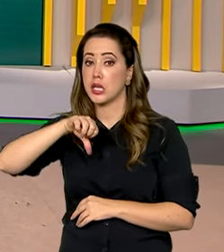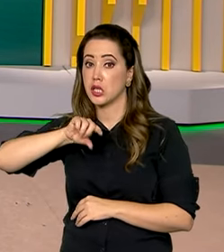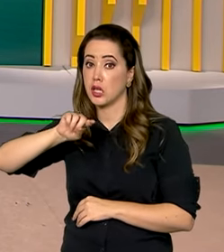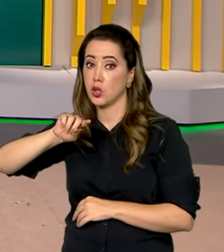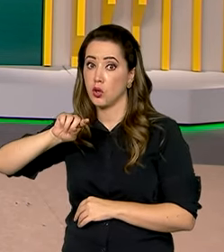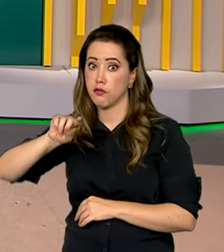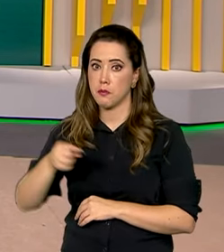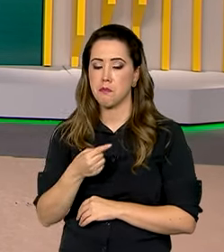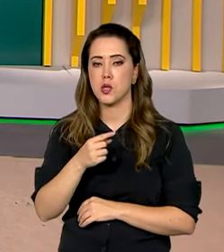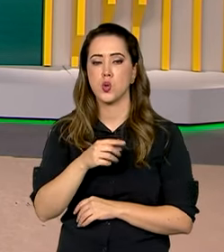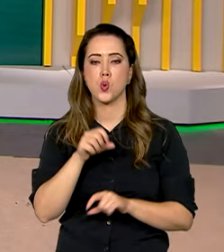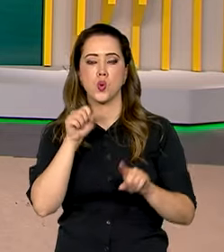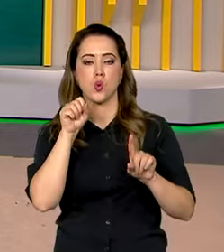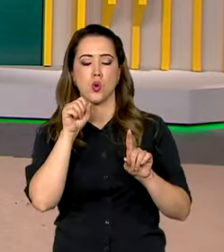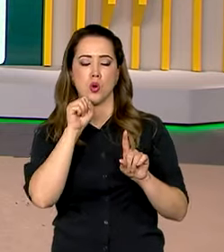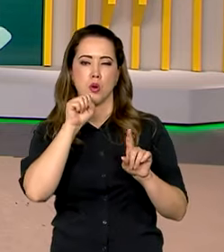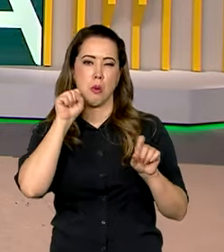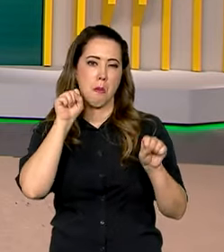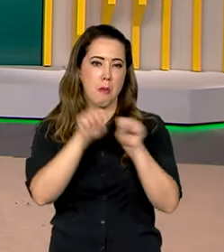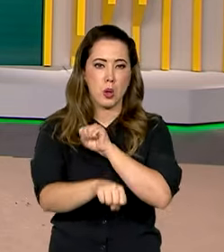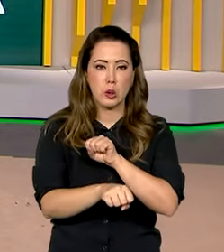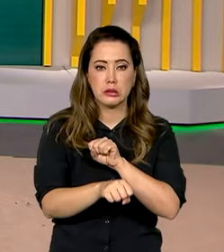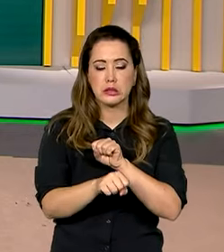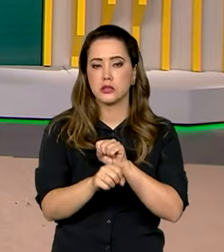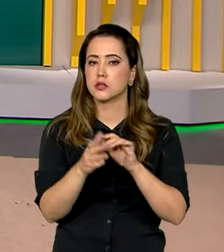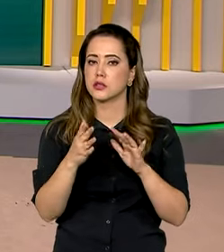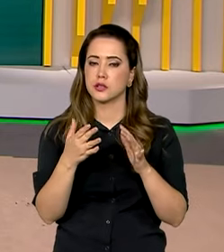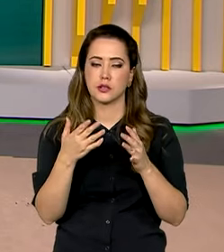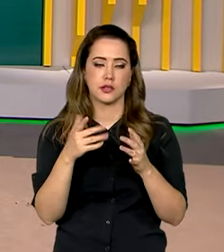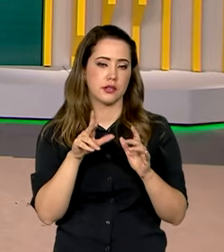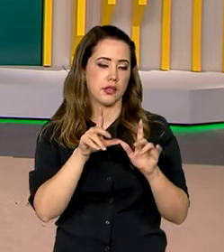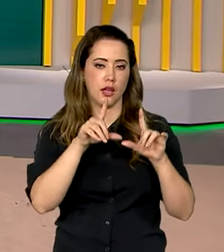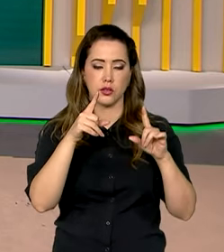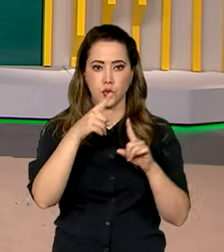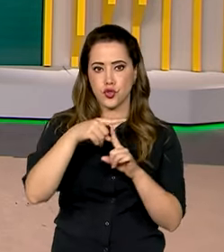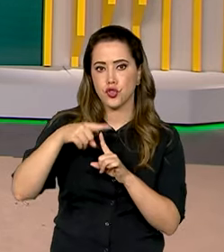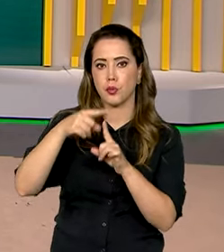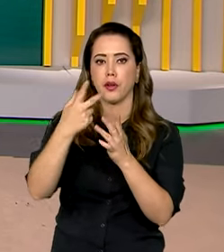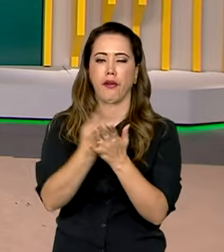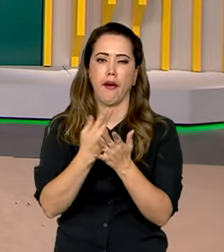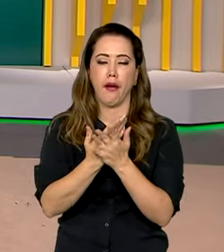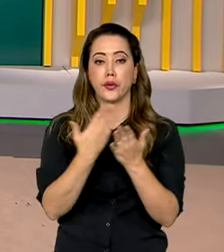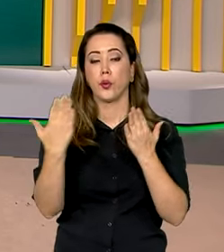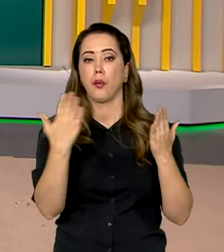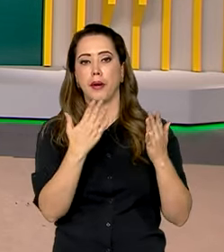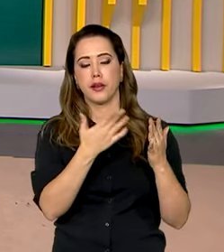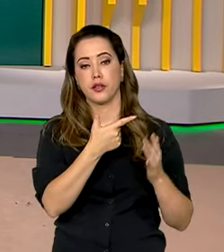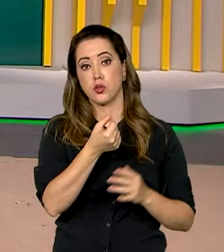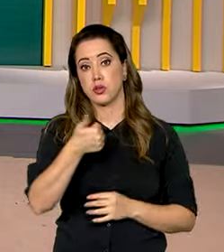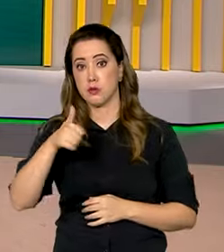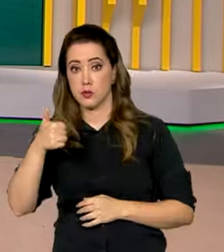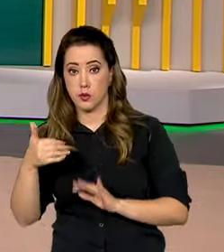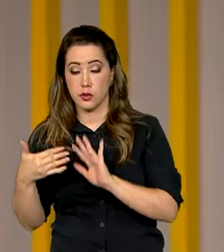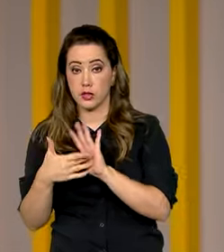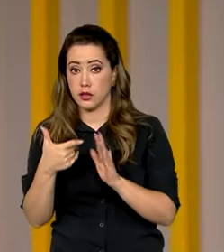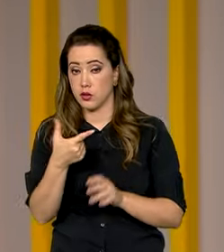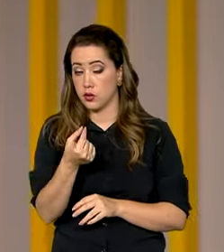homicídios deixaram de ser devidamente classificados entre 2011 e 2021 no Brasil.